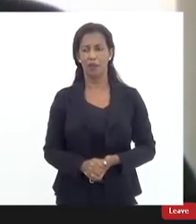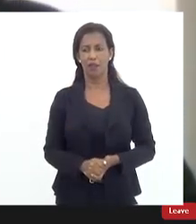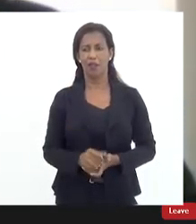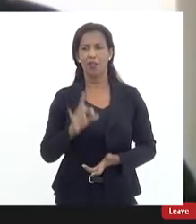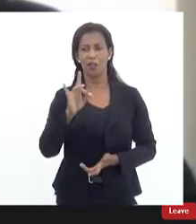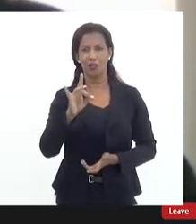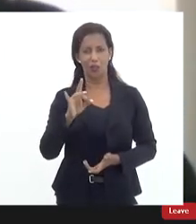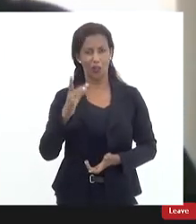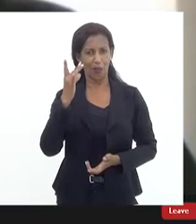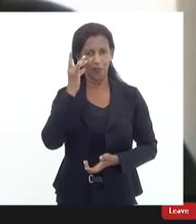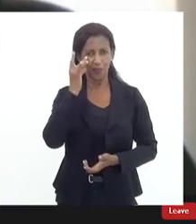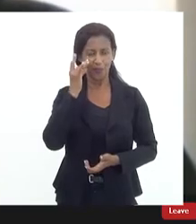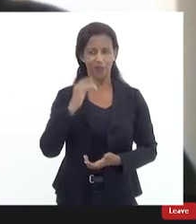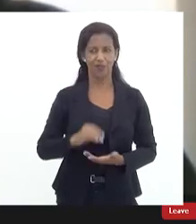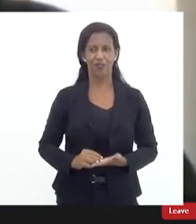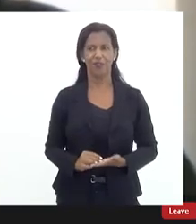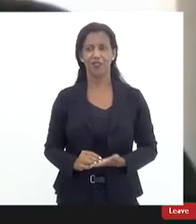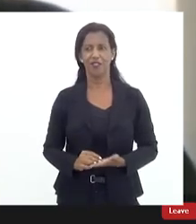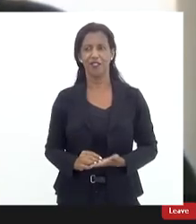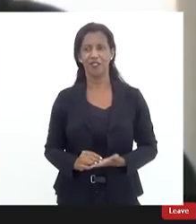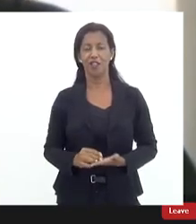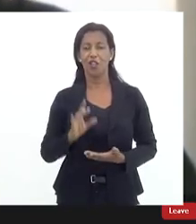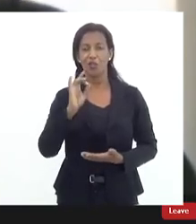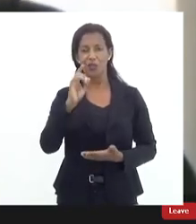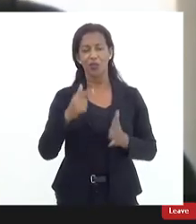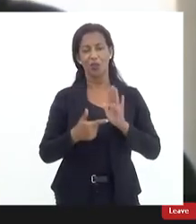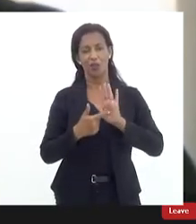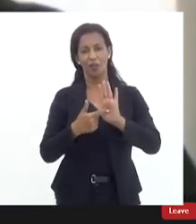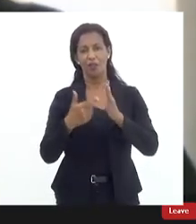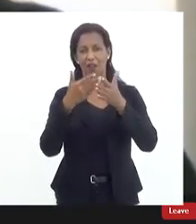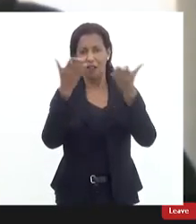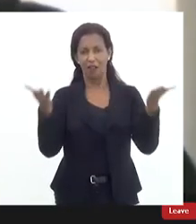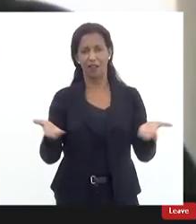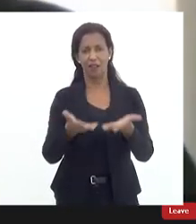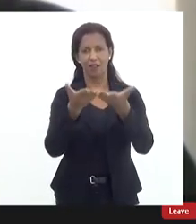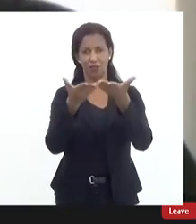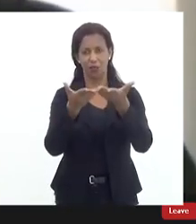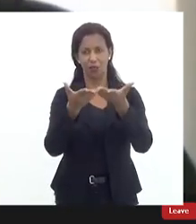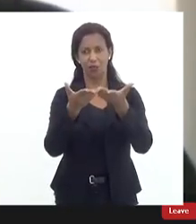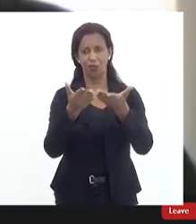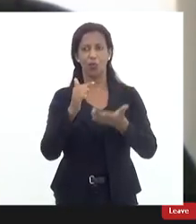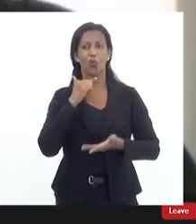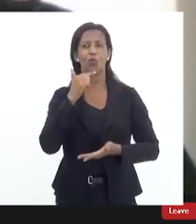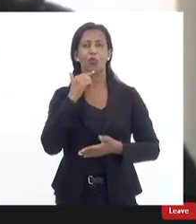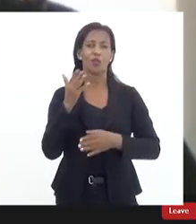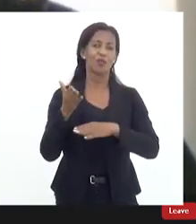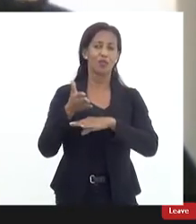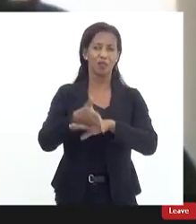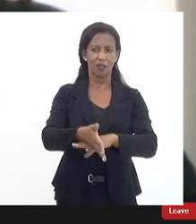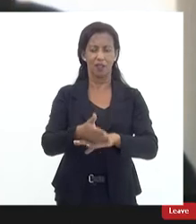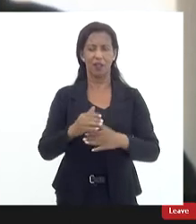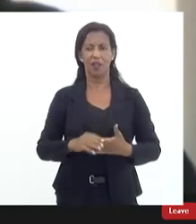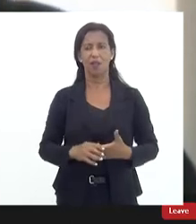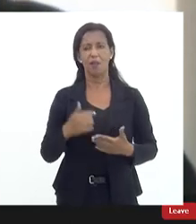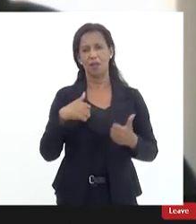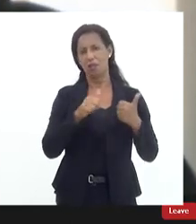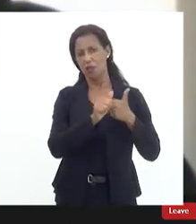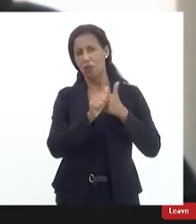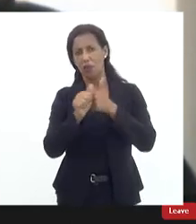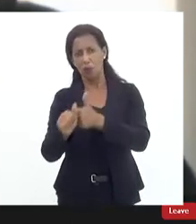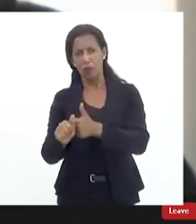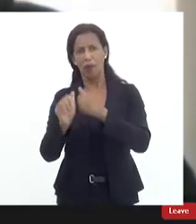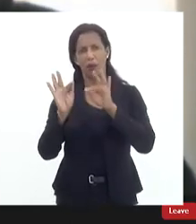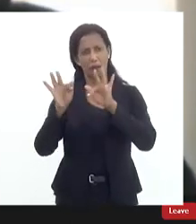na conexão aí ele pediu para transmitir para a senhora para os demais participantes que não estão conseguindo entrar mas eu vou acompanhar até o